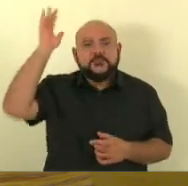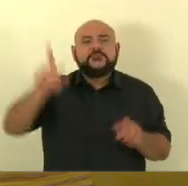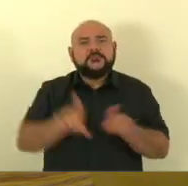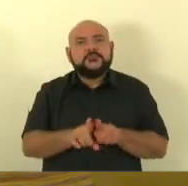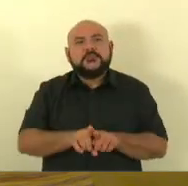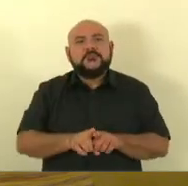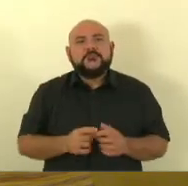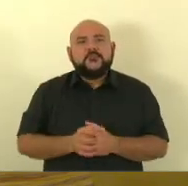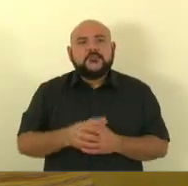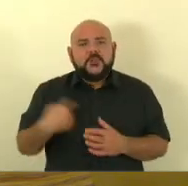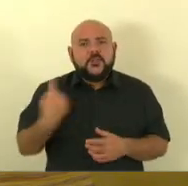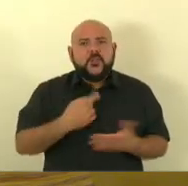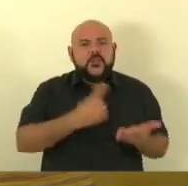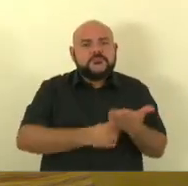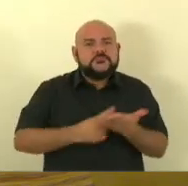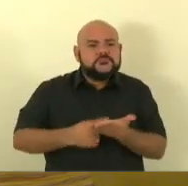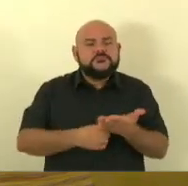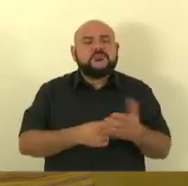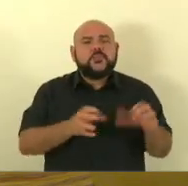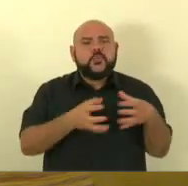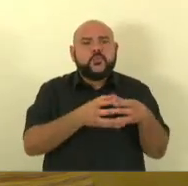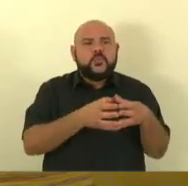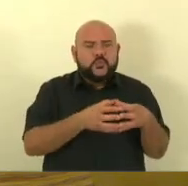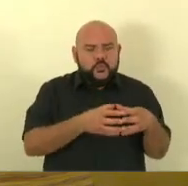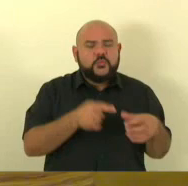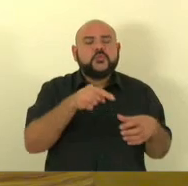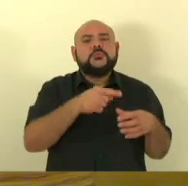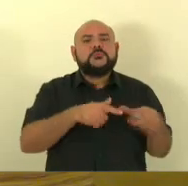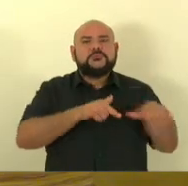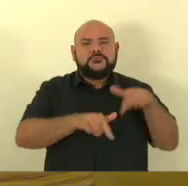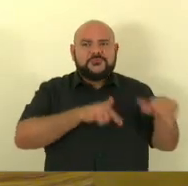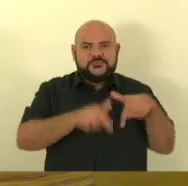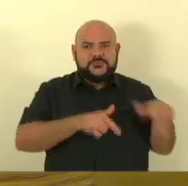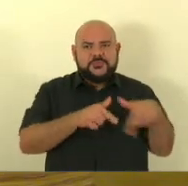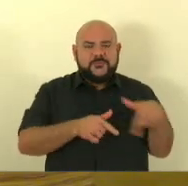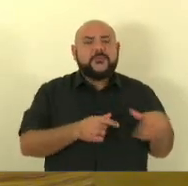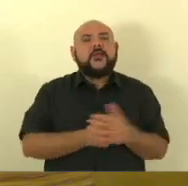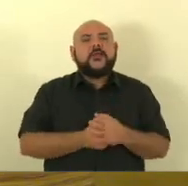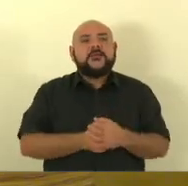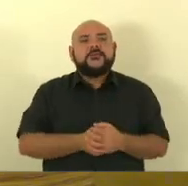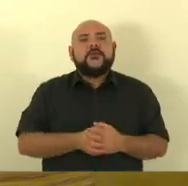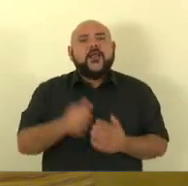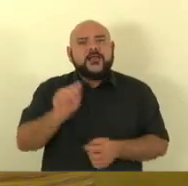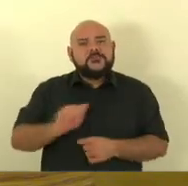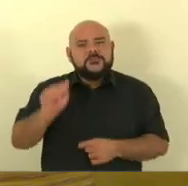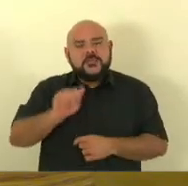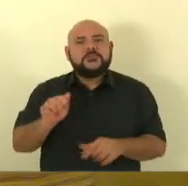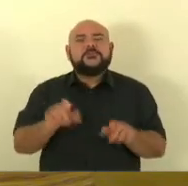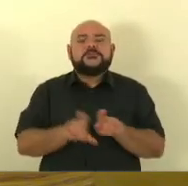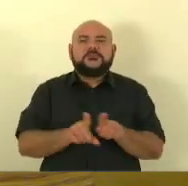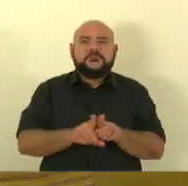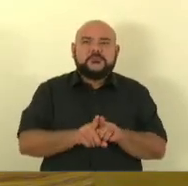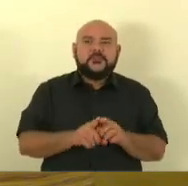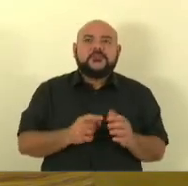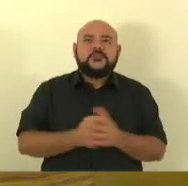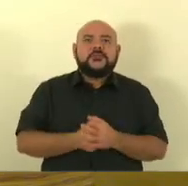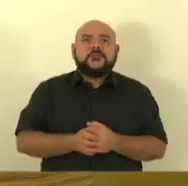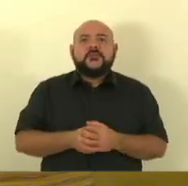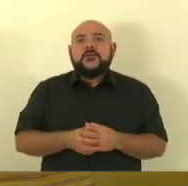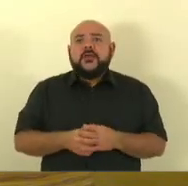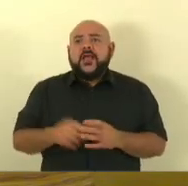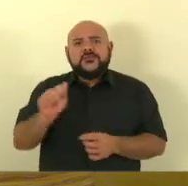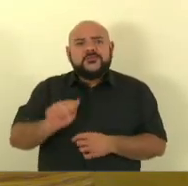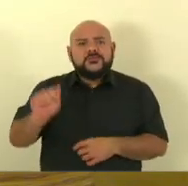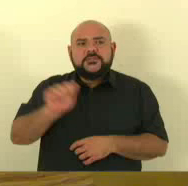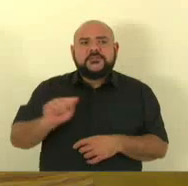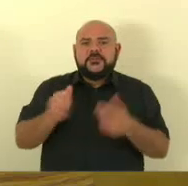grupo de trabalho com a Associação de Cabos e Soldados, Associação dos Subtenentes e Sargentos, Associação dos Oficiais, Associação